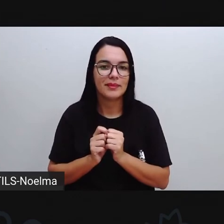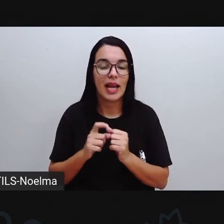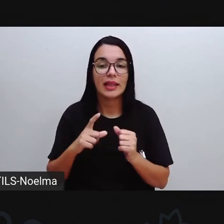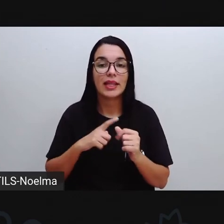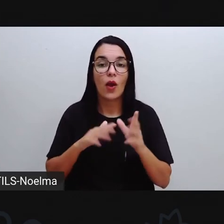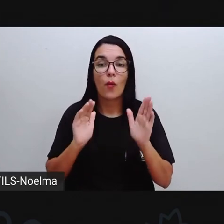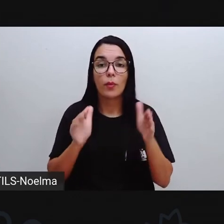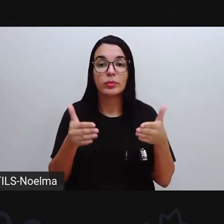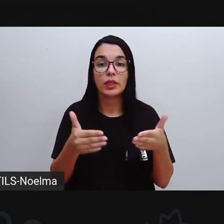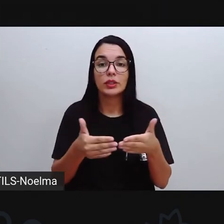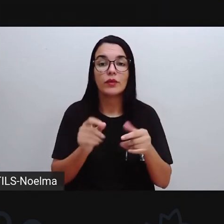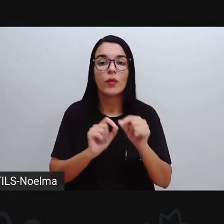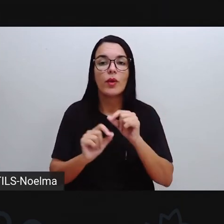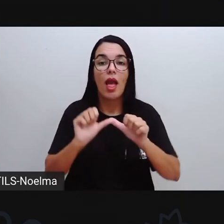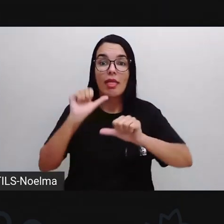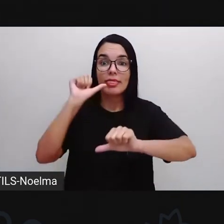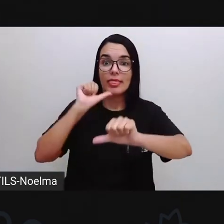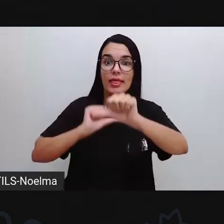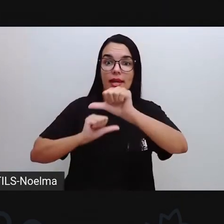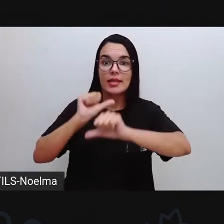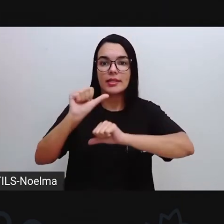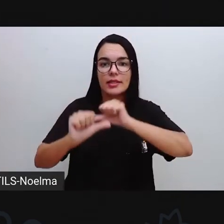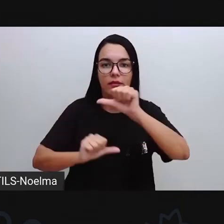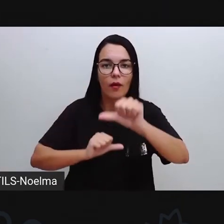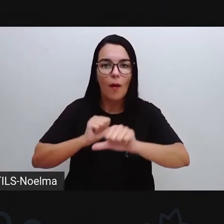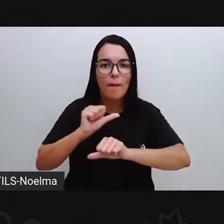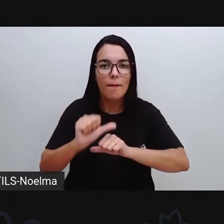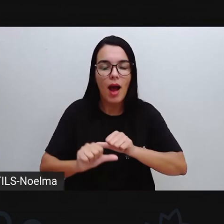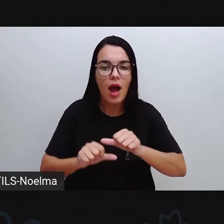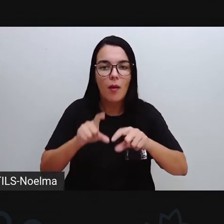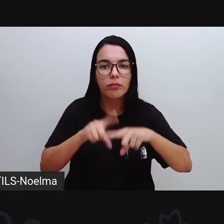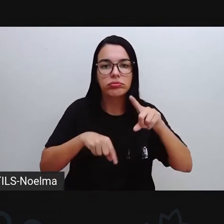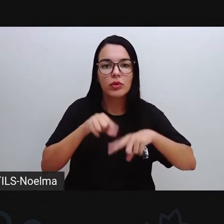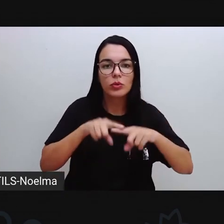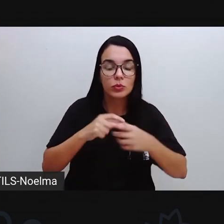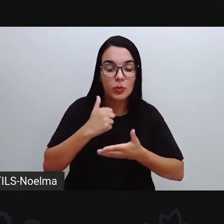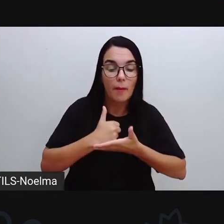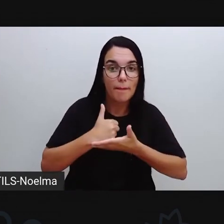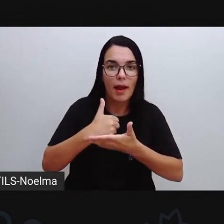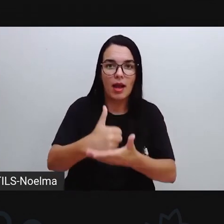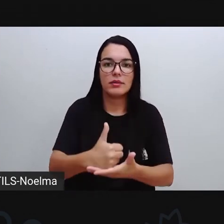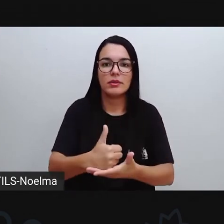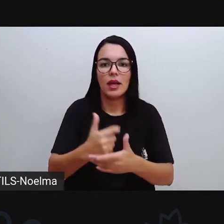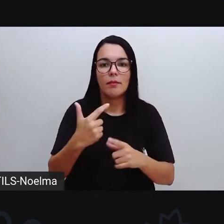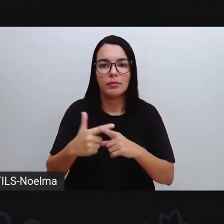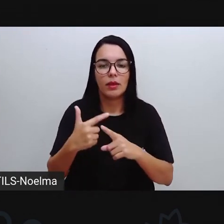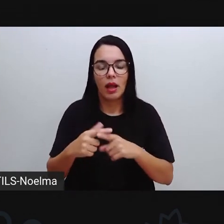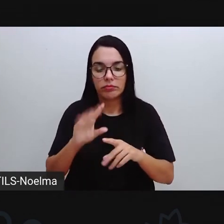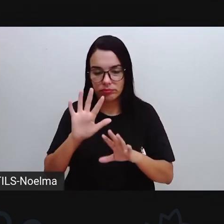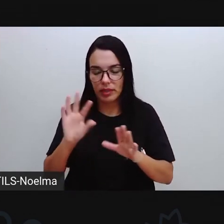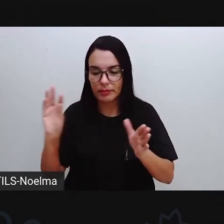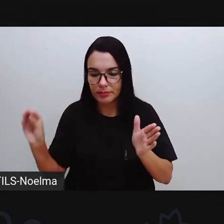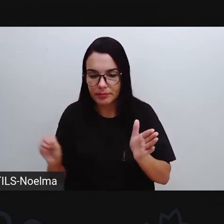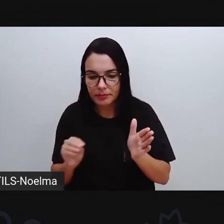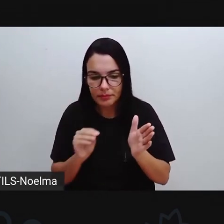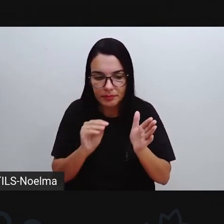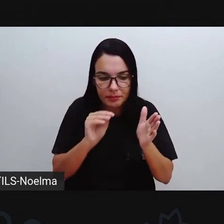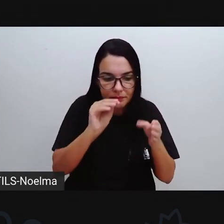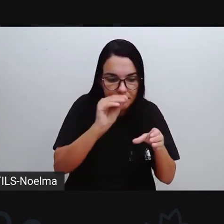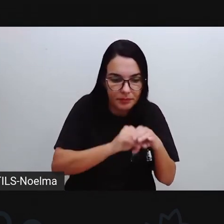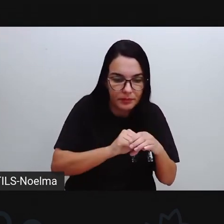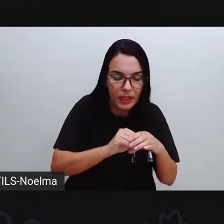objetivo aí, transformar a matéria-prima. Então, dentro do setor secundário, vai acontecer essa